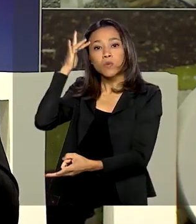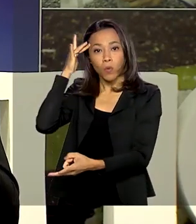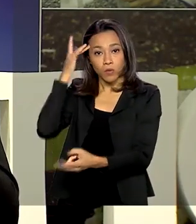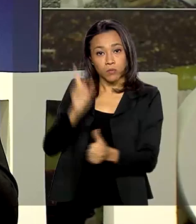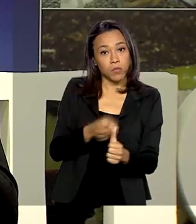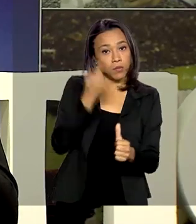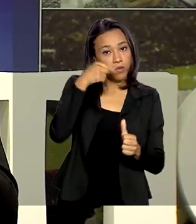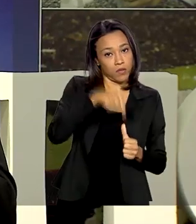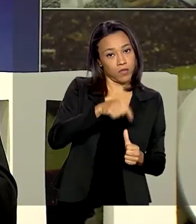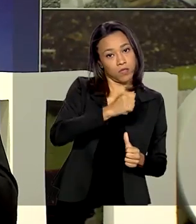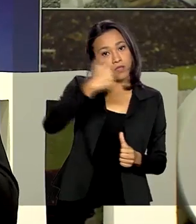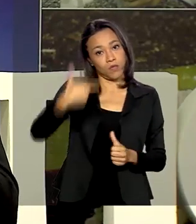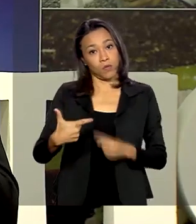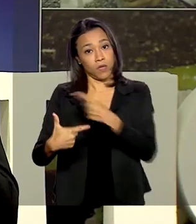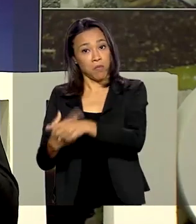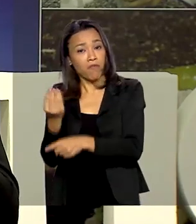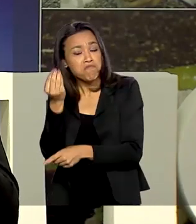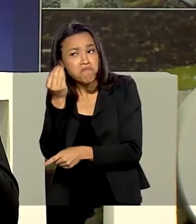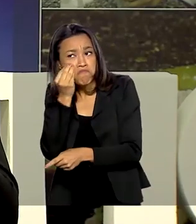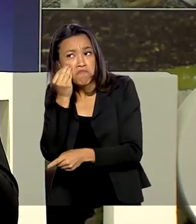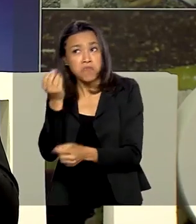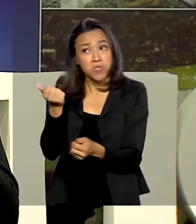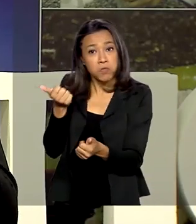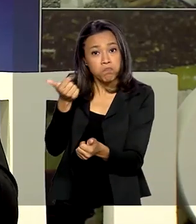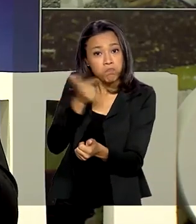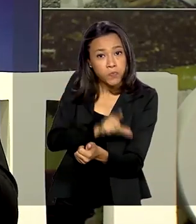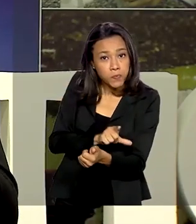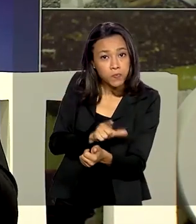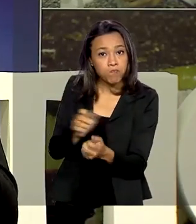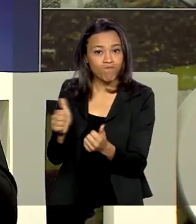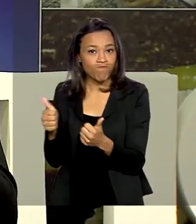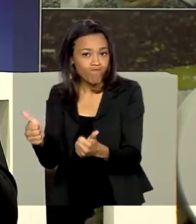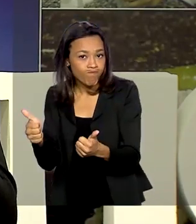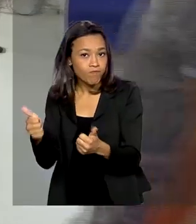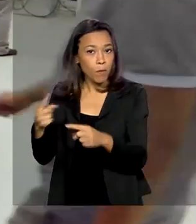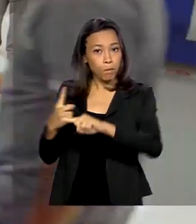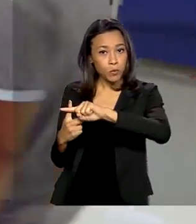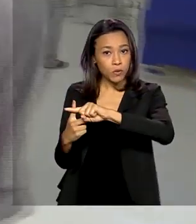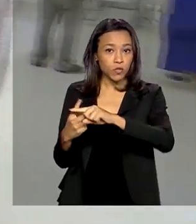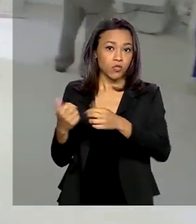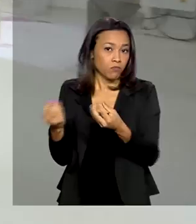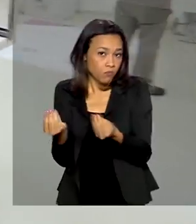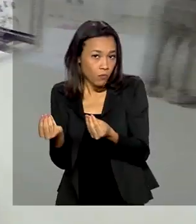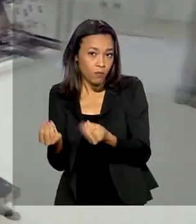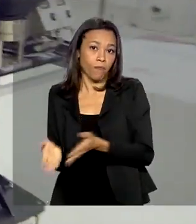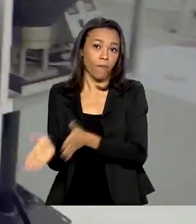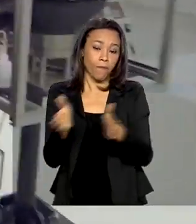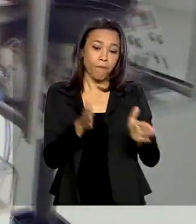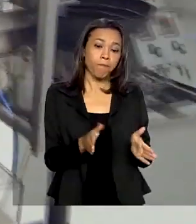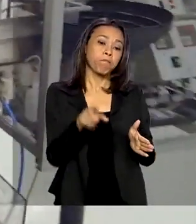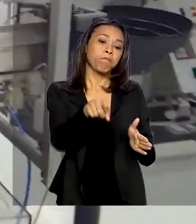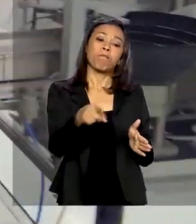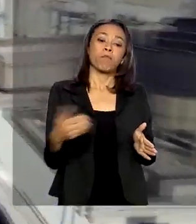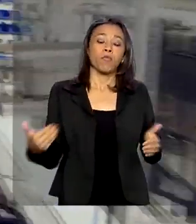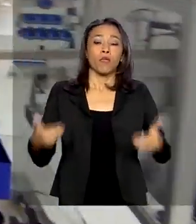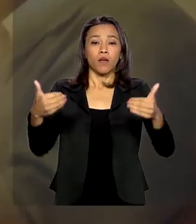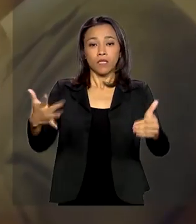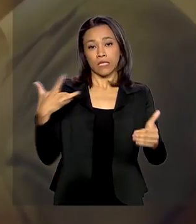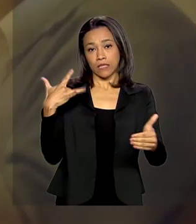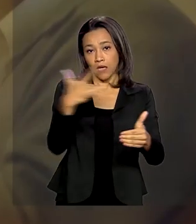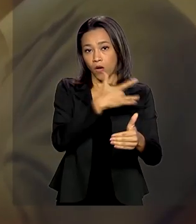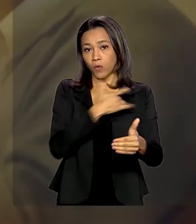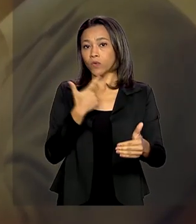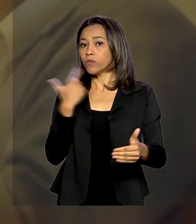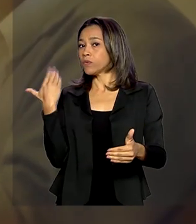comprovar um medicamento que faça efeito positivo. Por outro lado, o Ministério da Saúde anunciou